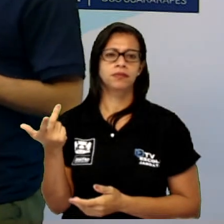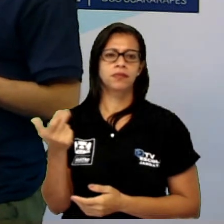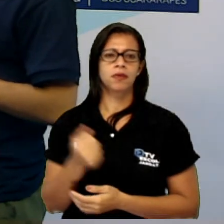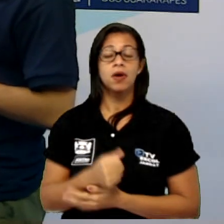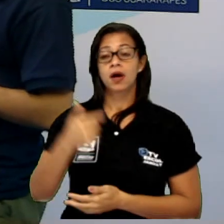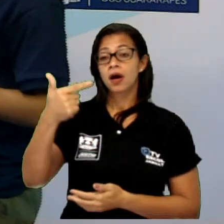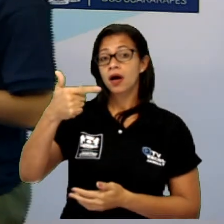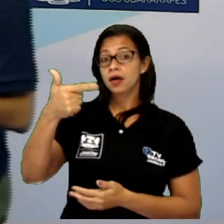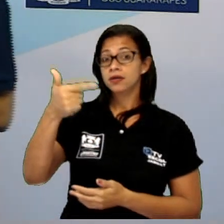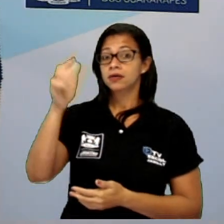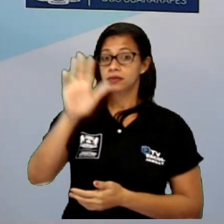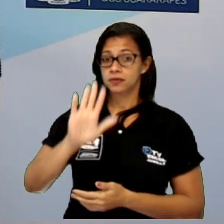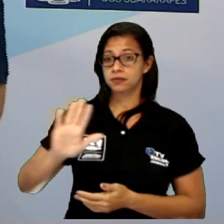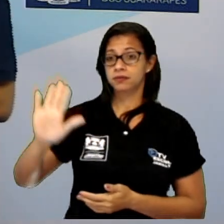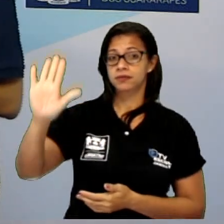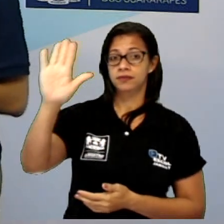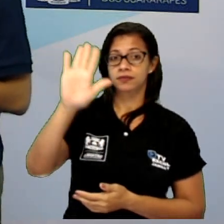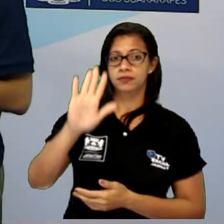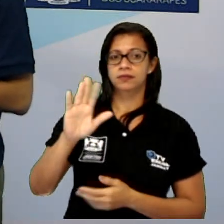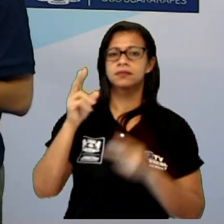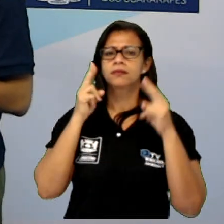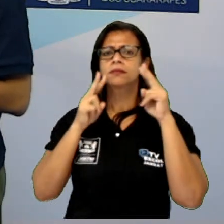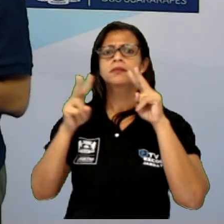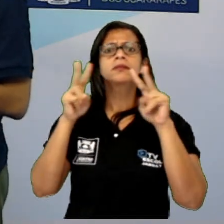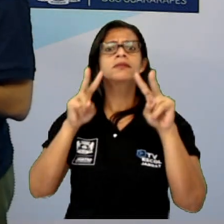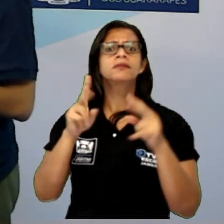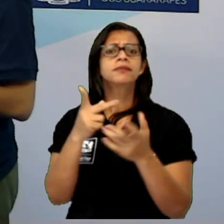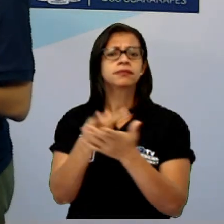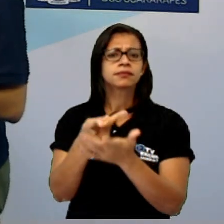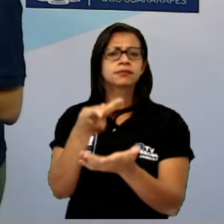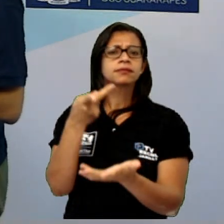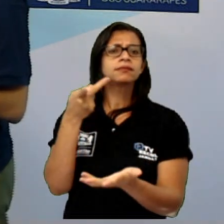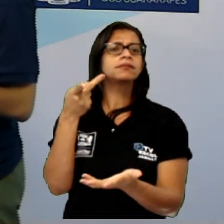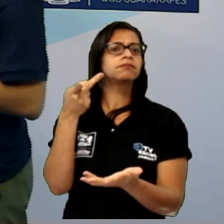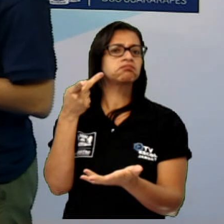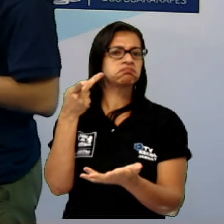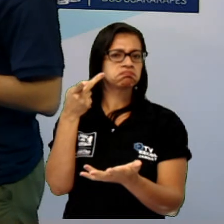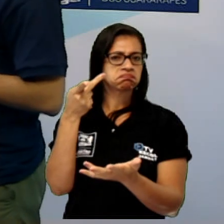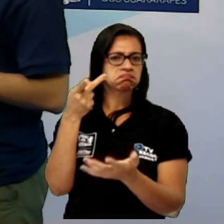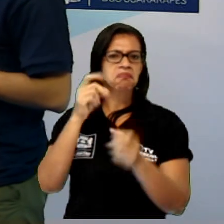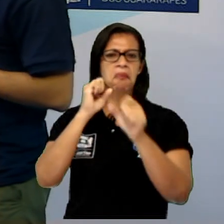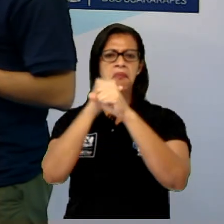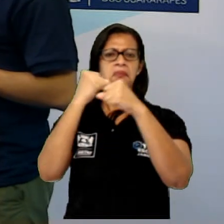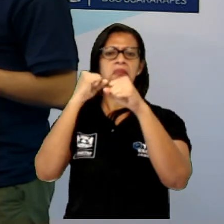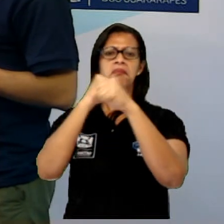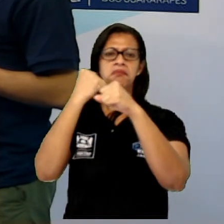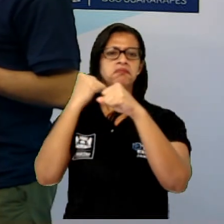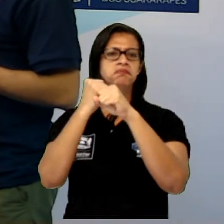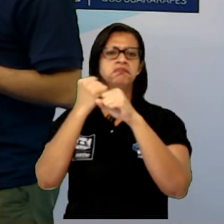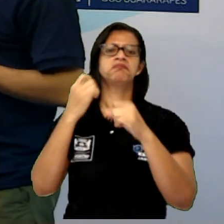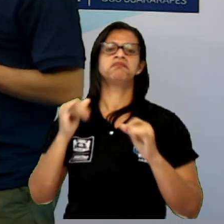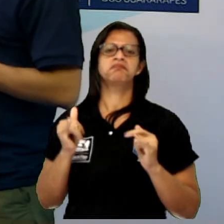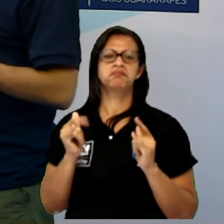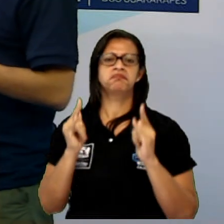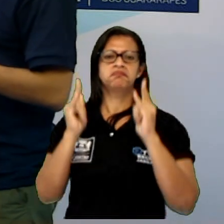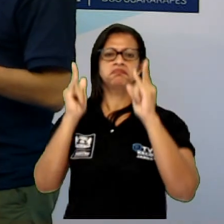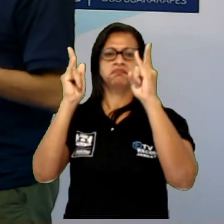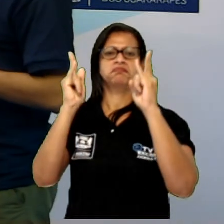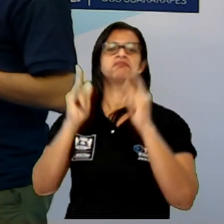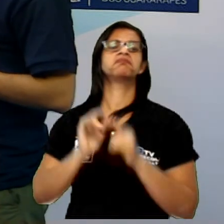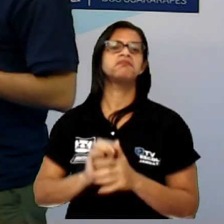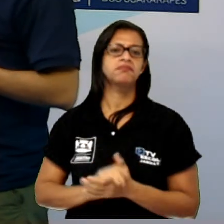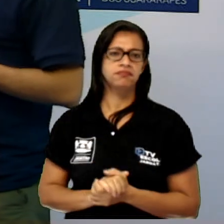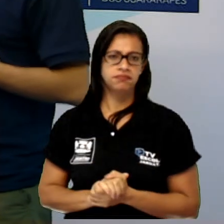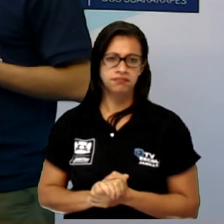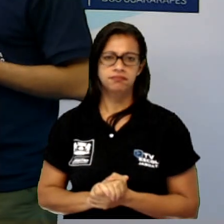da Praia de Piedade, olha o que aconteceu. Olha quantas construções de prédios aconteceram ali, não é? Justamente